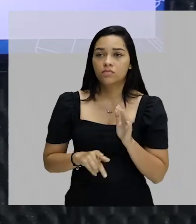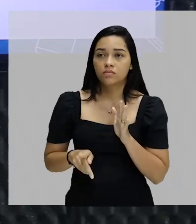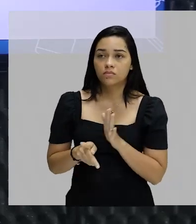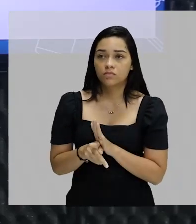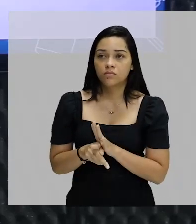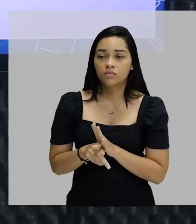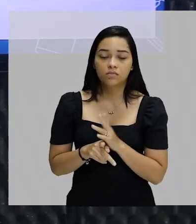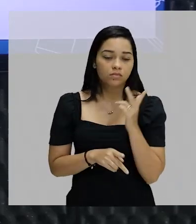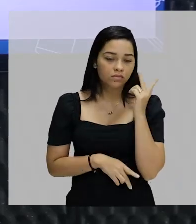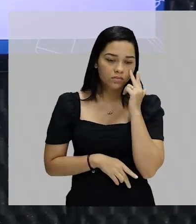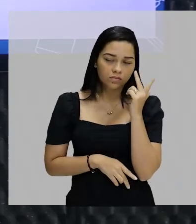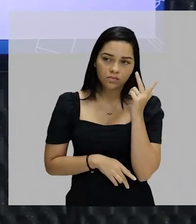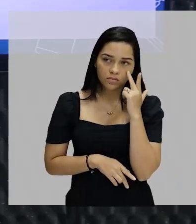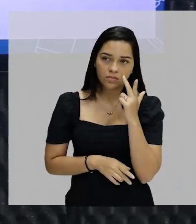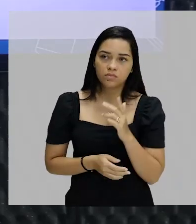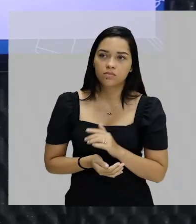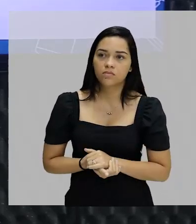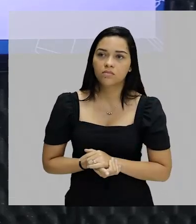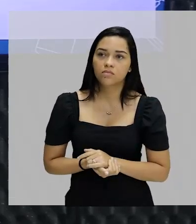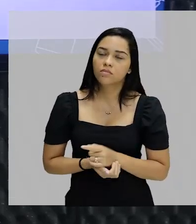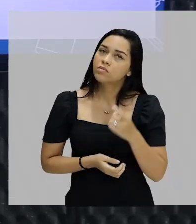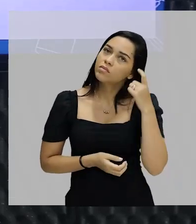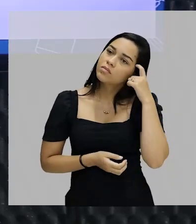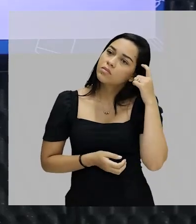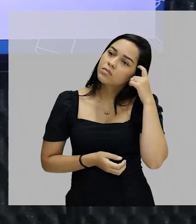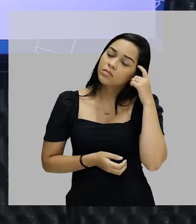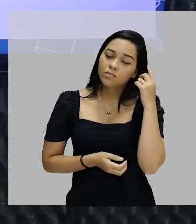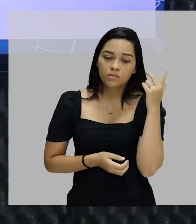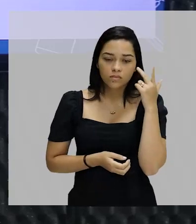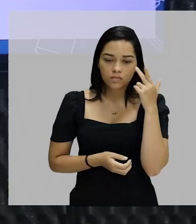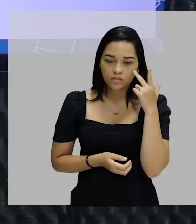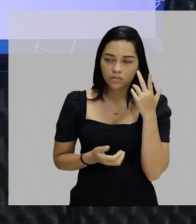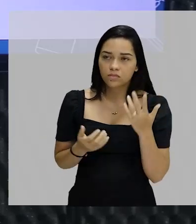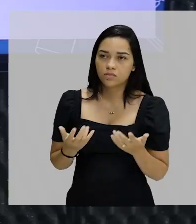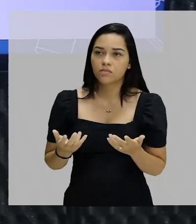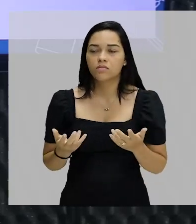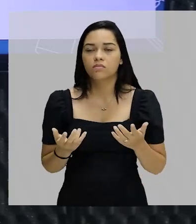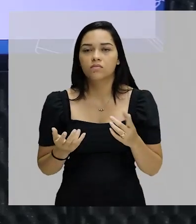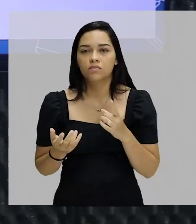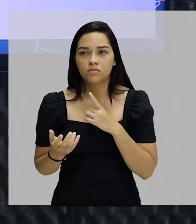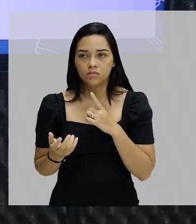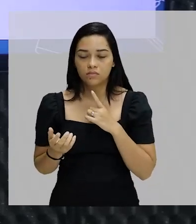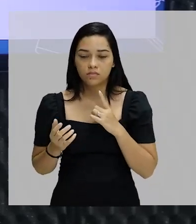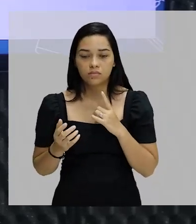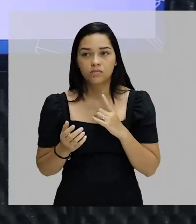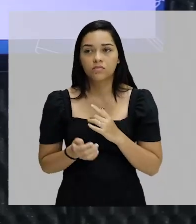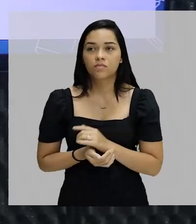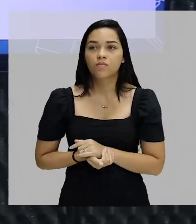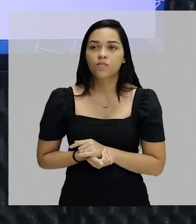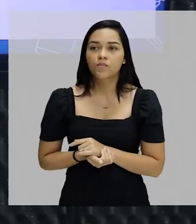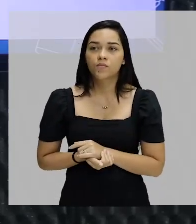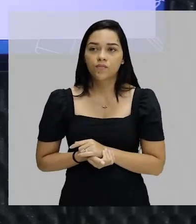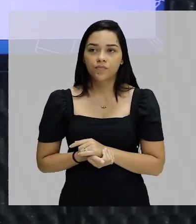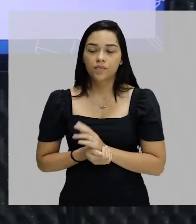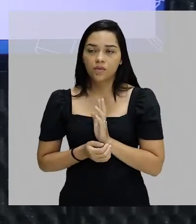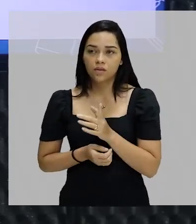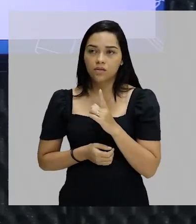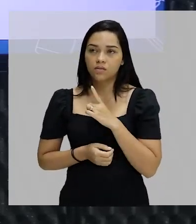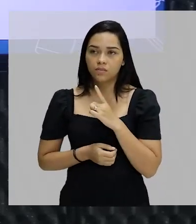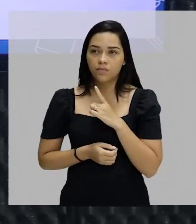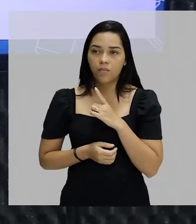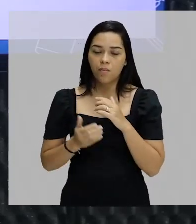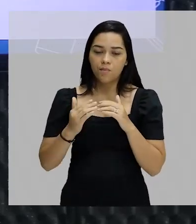perfeitamente natural. Então ele acha que naturalmente, de forma iná, a natureza humana já determina uma